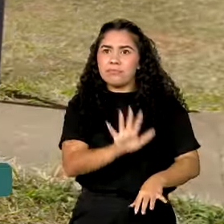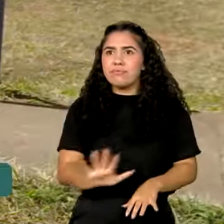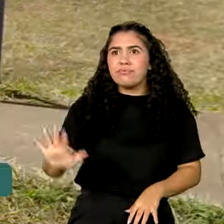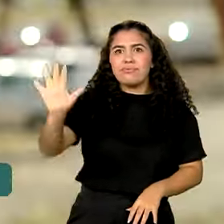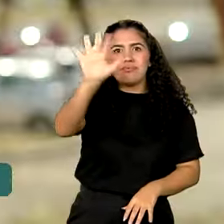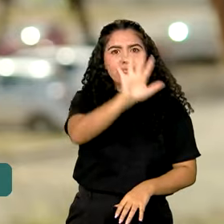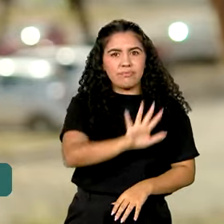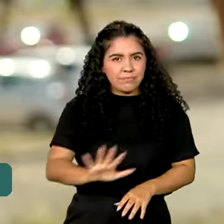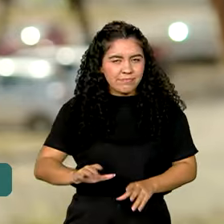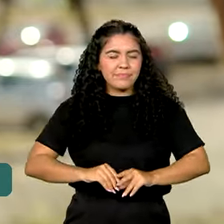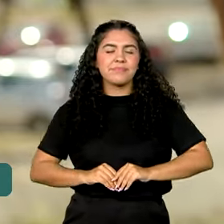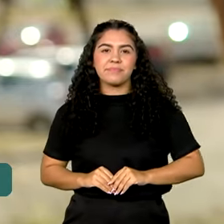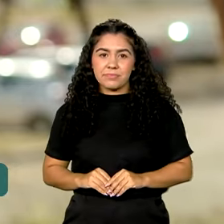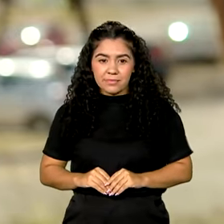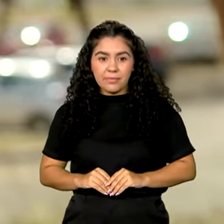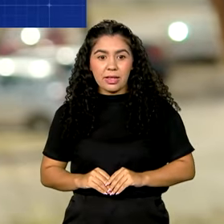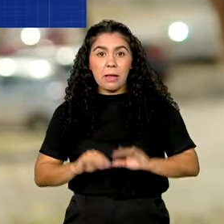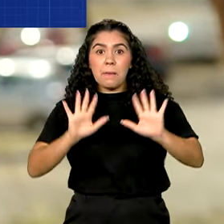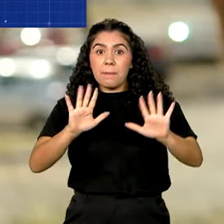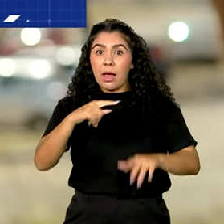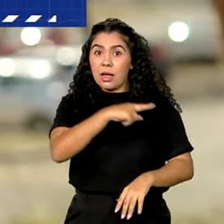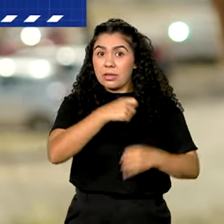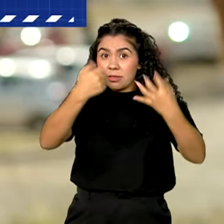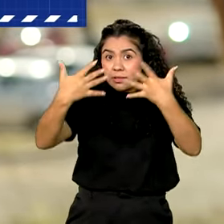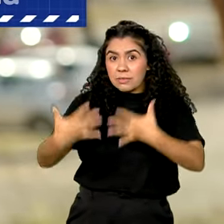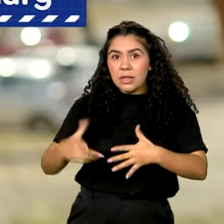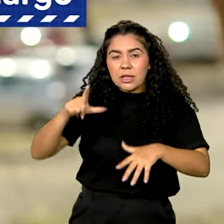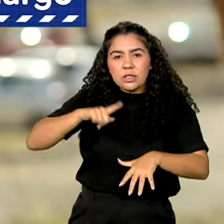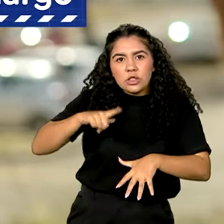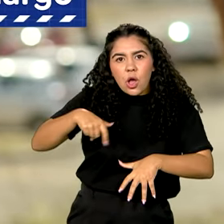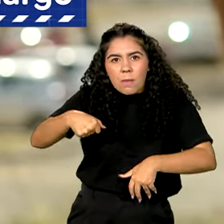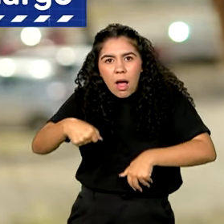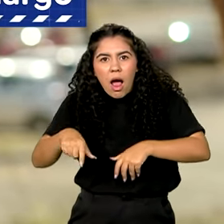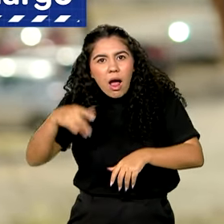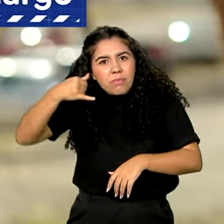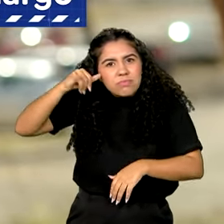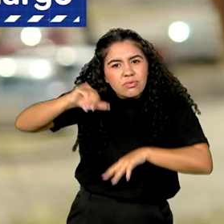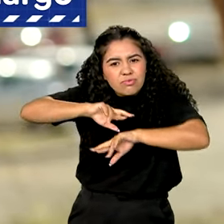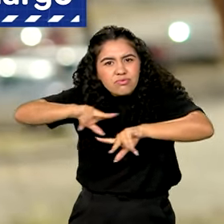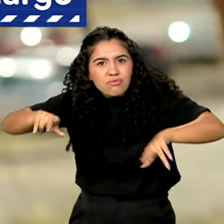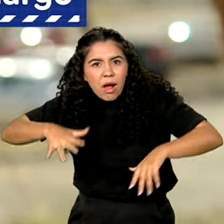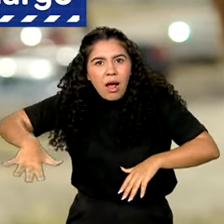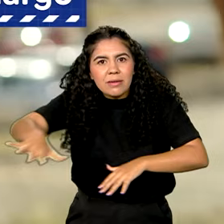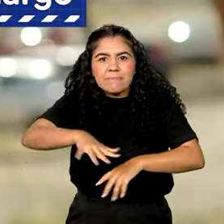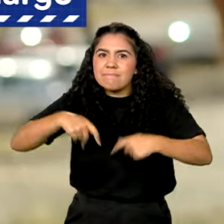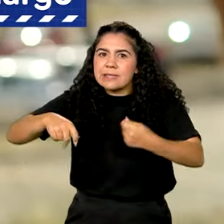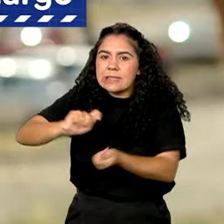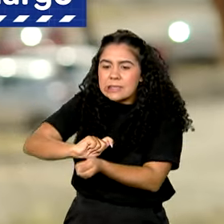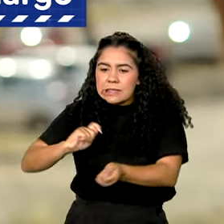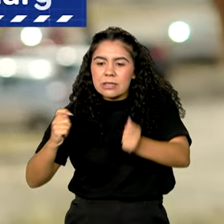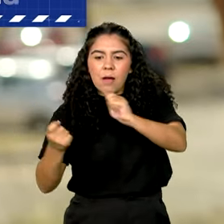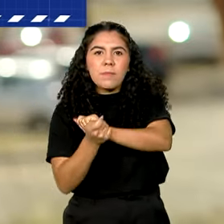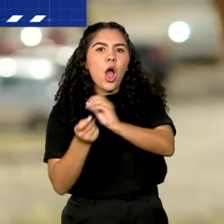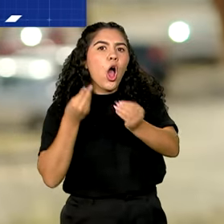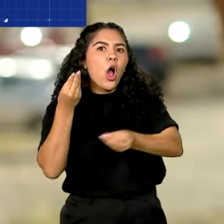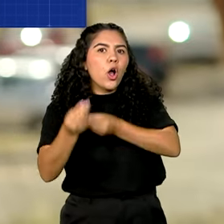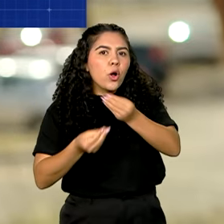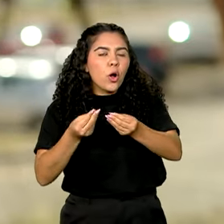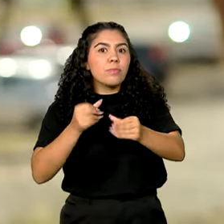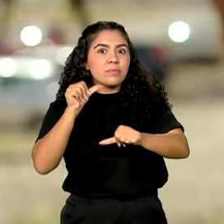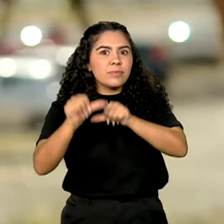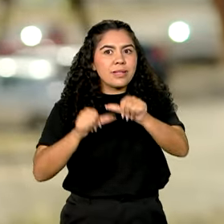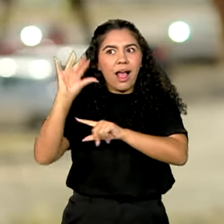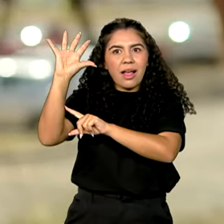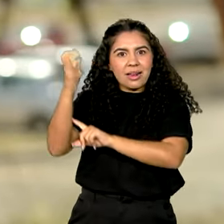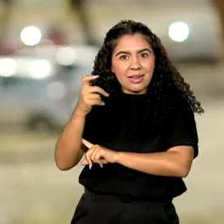planeta. E a agropecuária é uma das atividades que mais vai precisar se adaptar a essa nova realidade do clima. Então